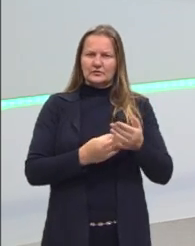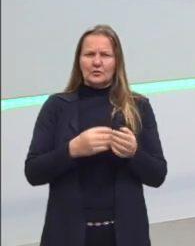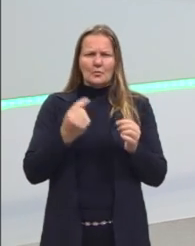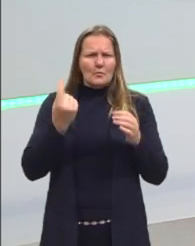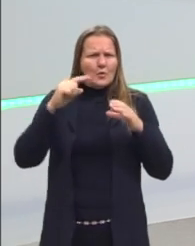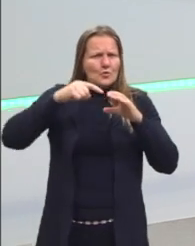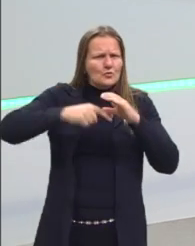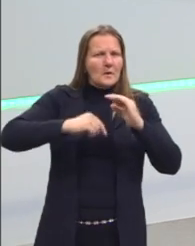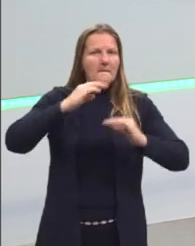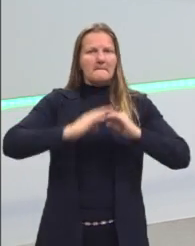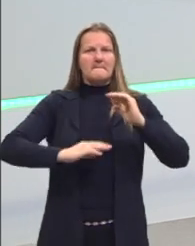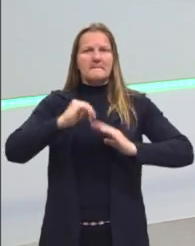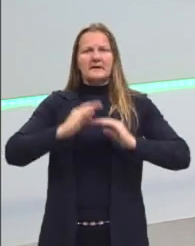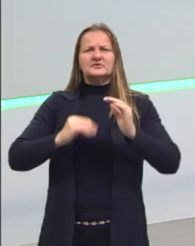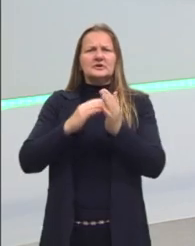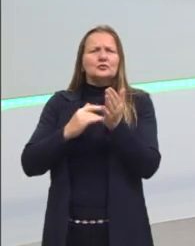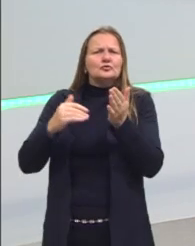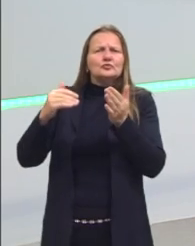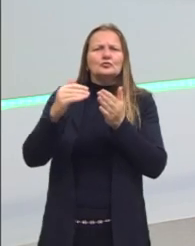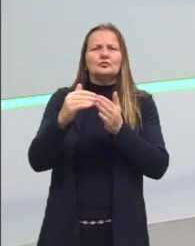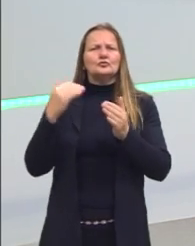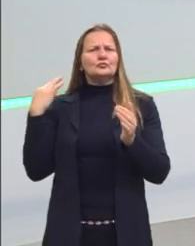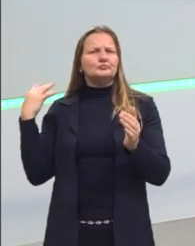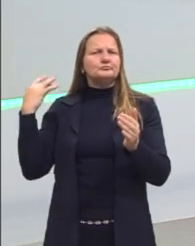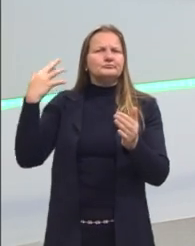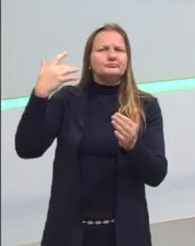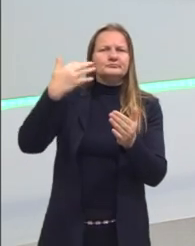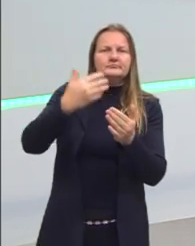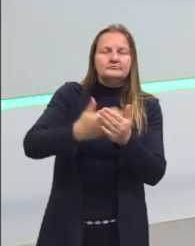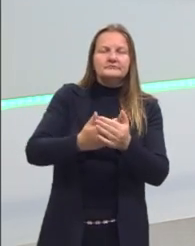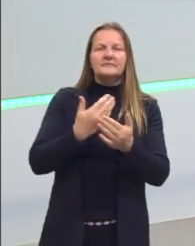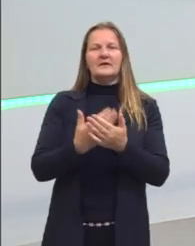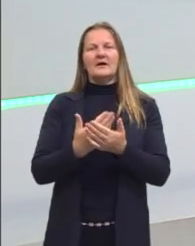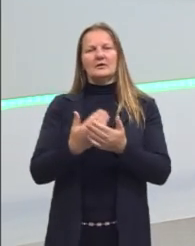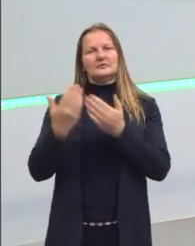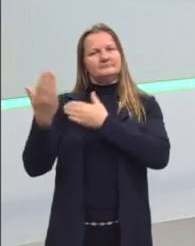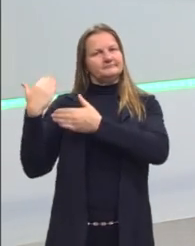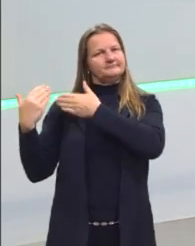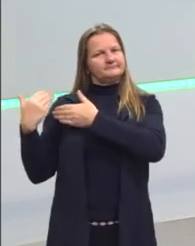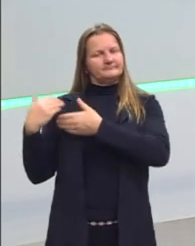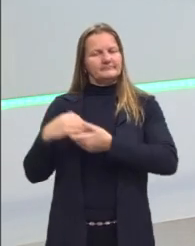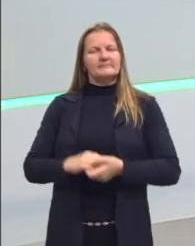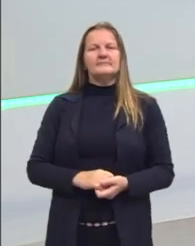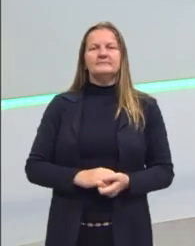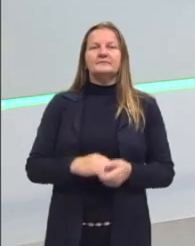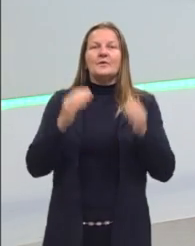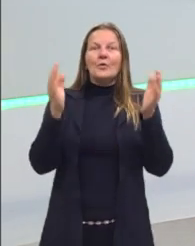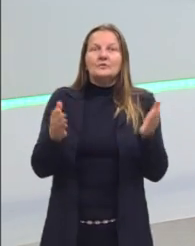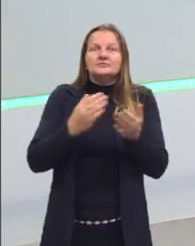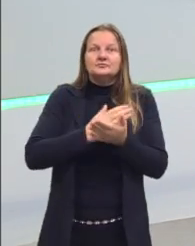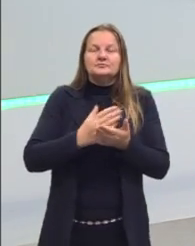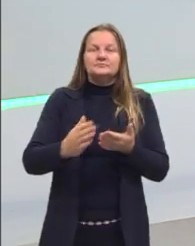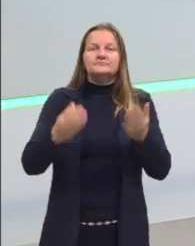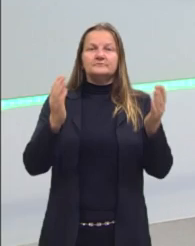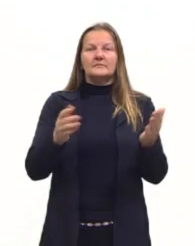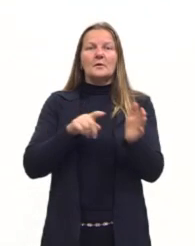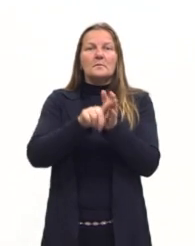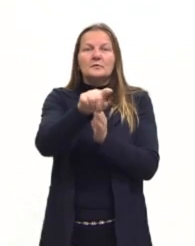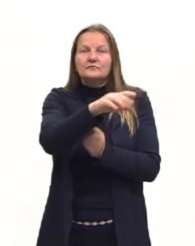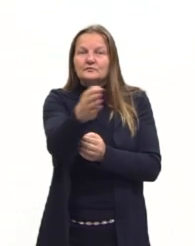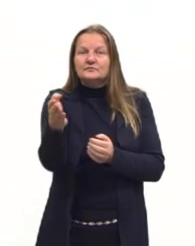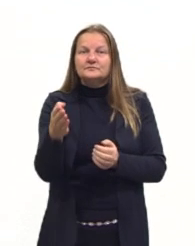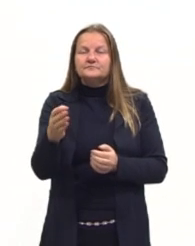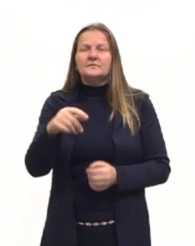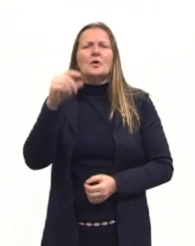pouco em prática aquilo que a gente já vinha olhando nas aulas anteriores. E eu começo essa aula perguntando para